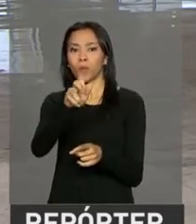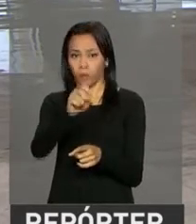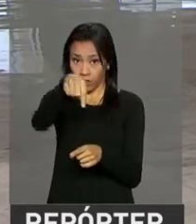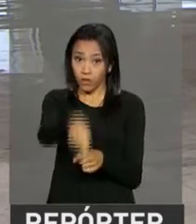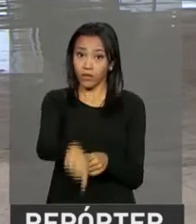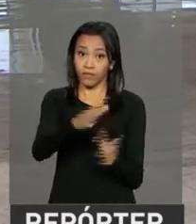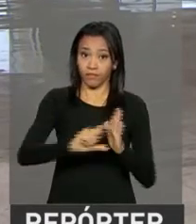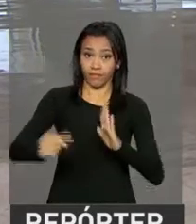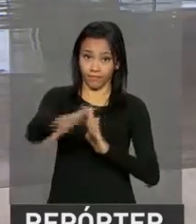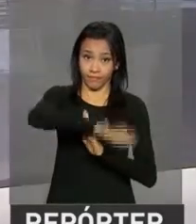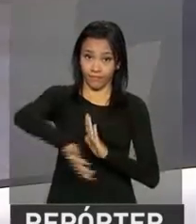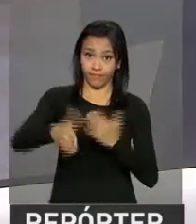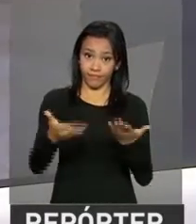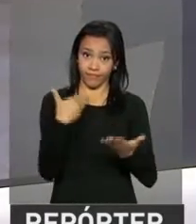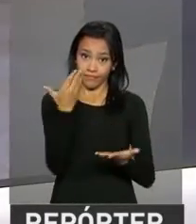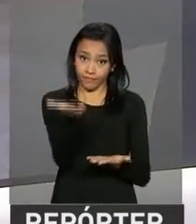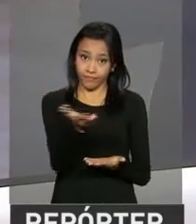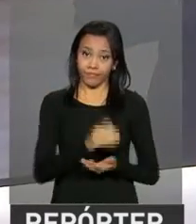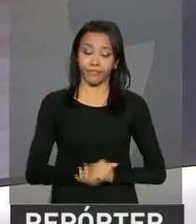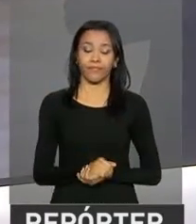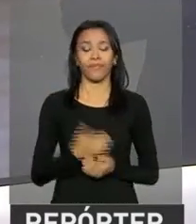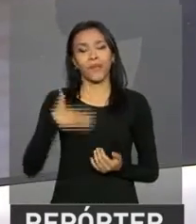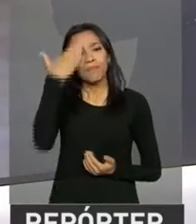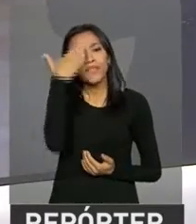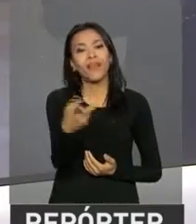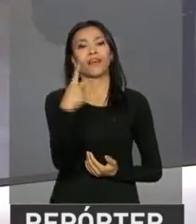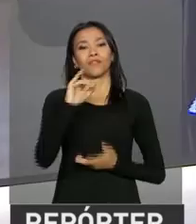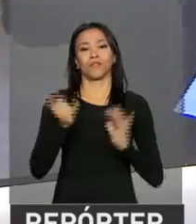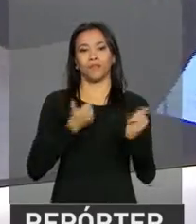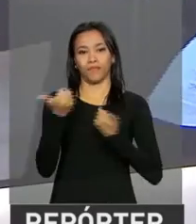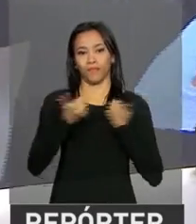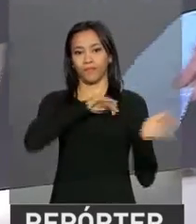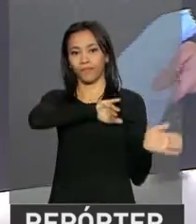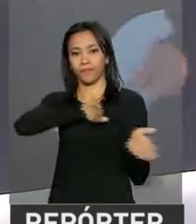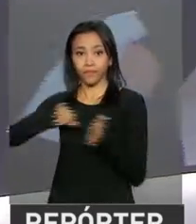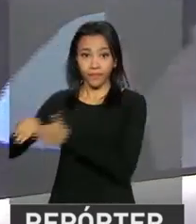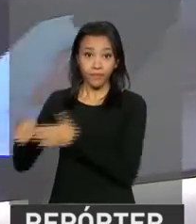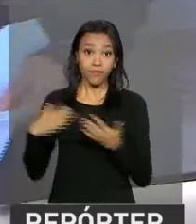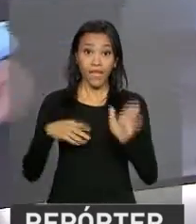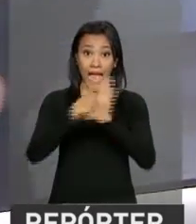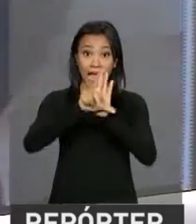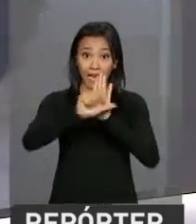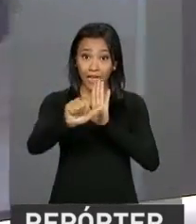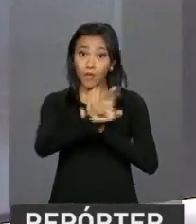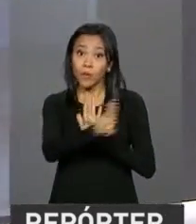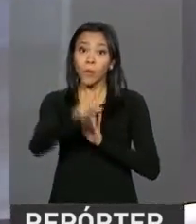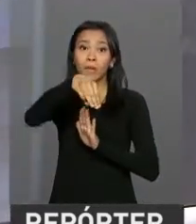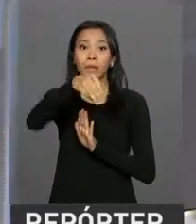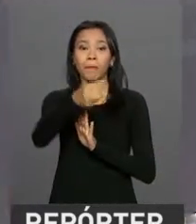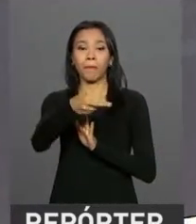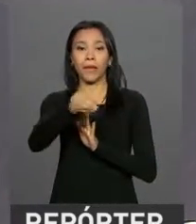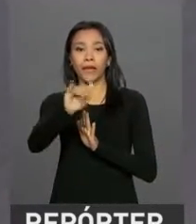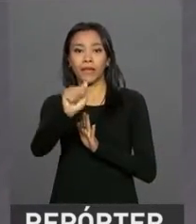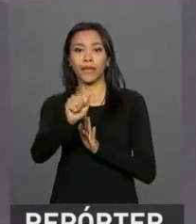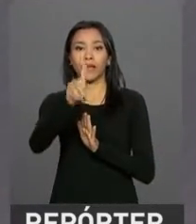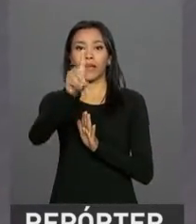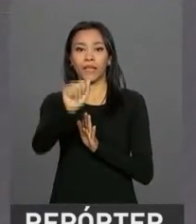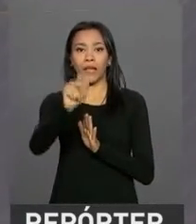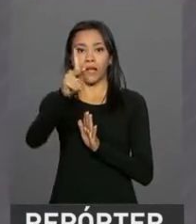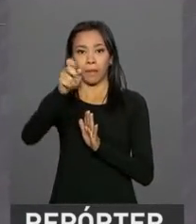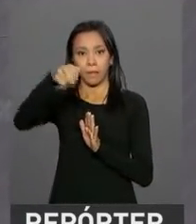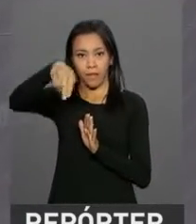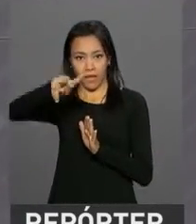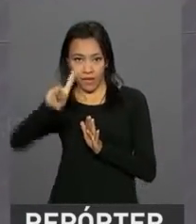Planalto. Renata, com você. Obrigada, João Pedro, pelas suas informações. A Lei Maria da Penha completa 10 anos. A legislação,